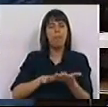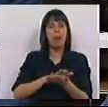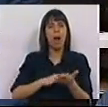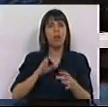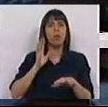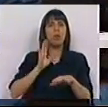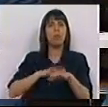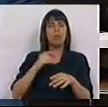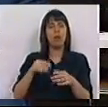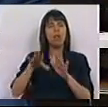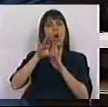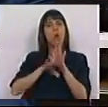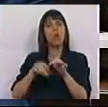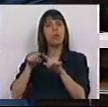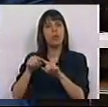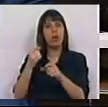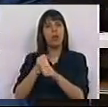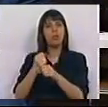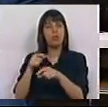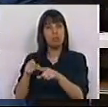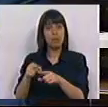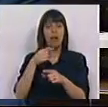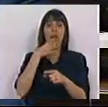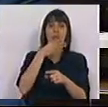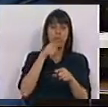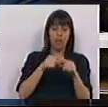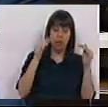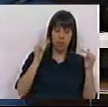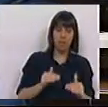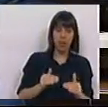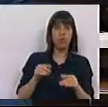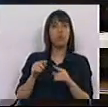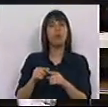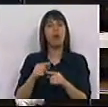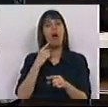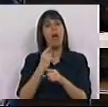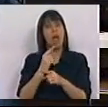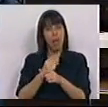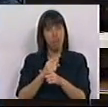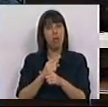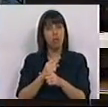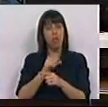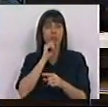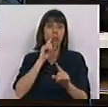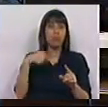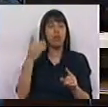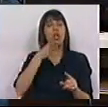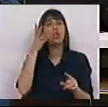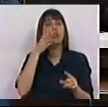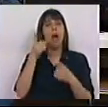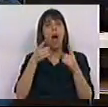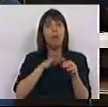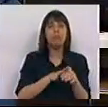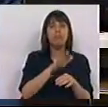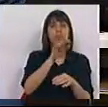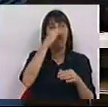sazonalidade. Mas a mesma sazonalidade que explicaria esta queda é a mesma sazonalidade que provavelmente explicará algum